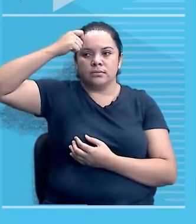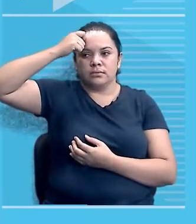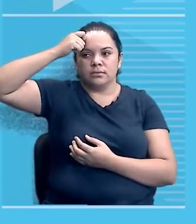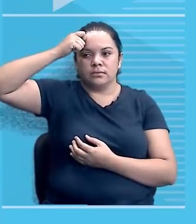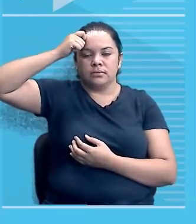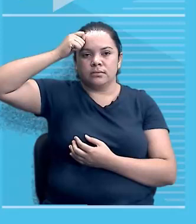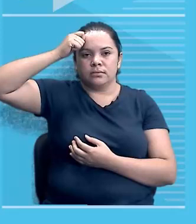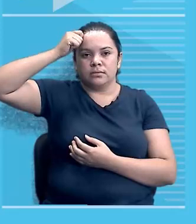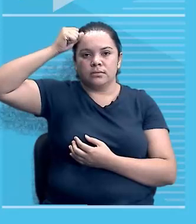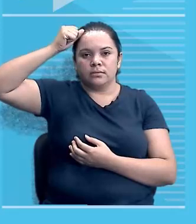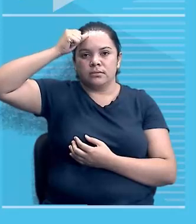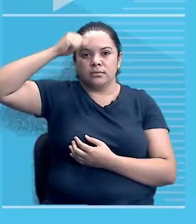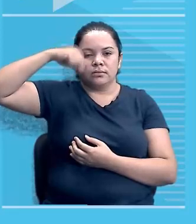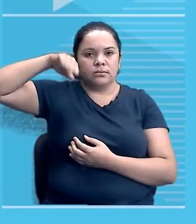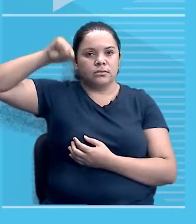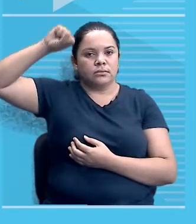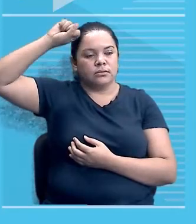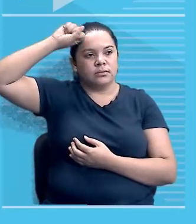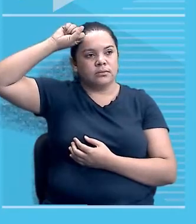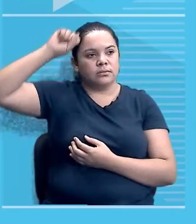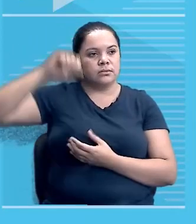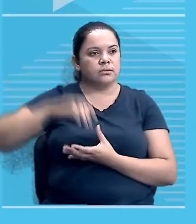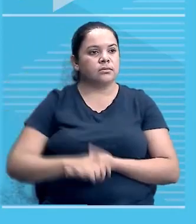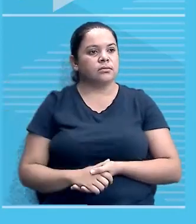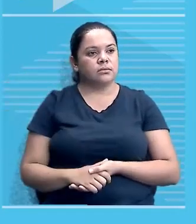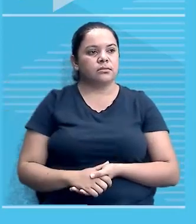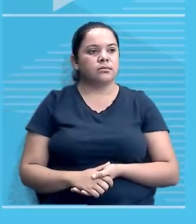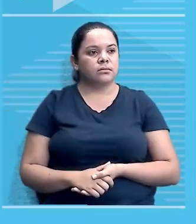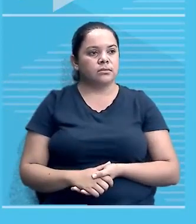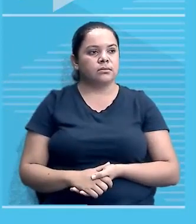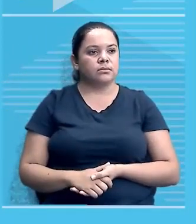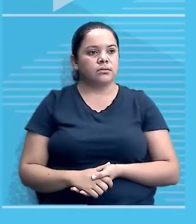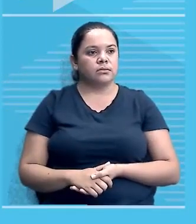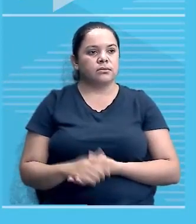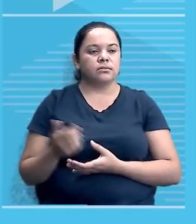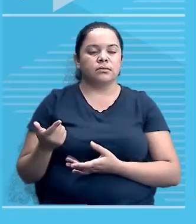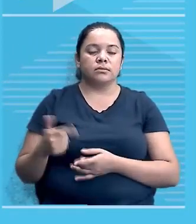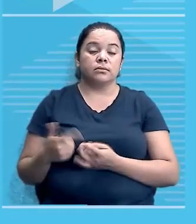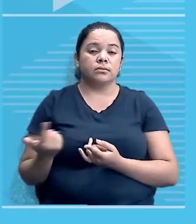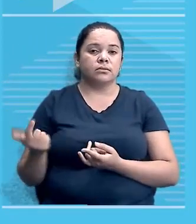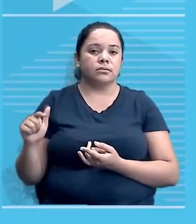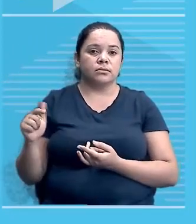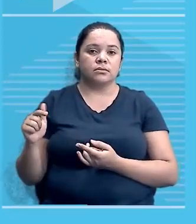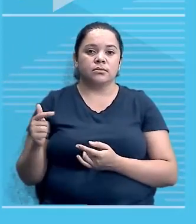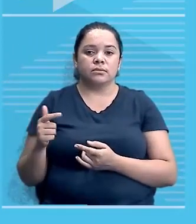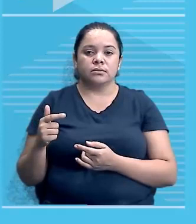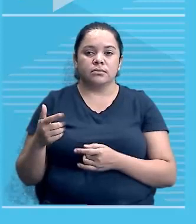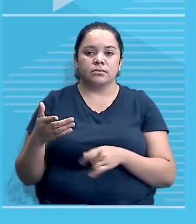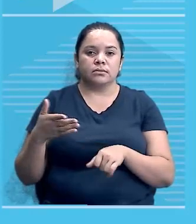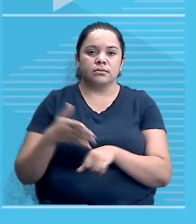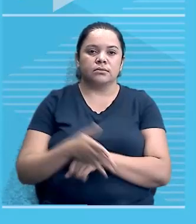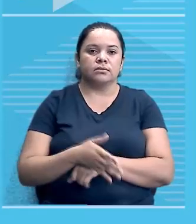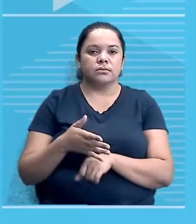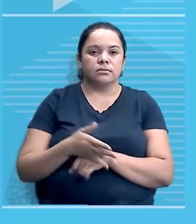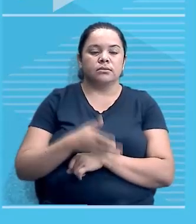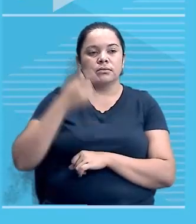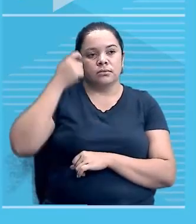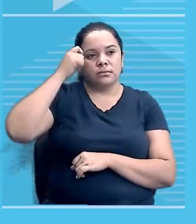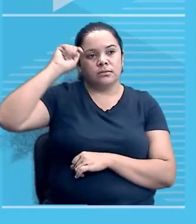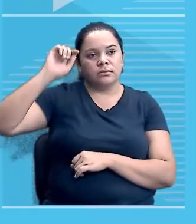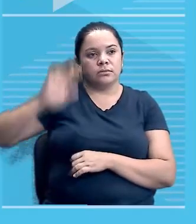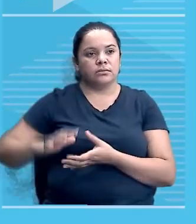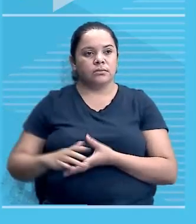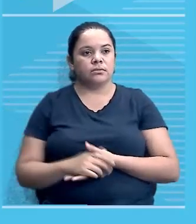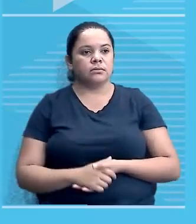participação dos africanos, foi a revelia dos africanos. Tanto é que cometeram muitas atrocidades ali.